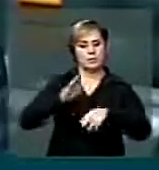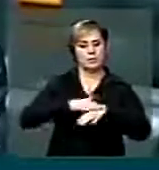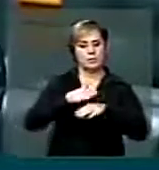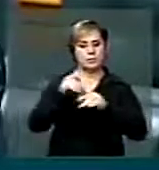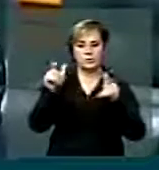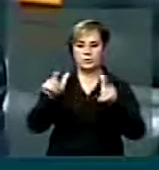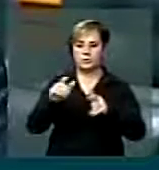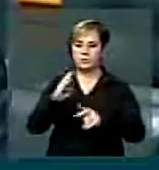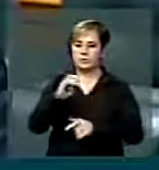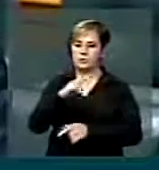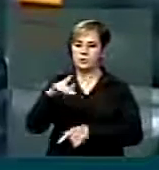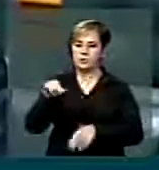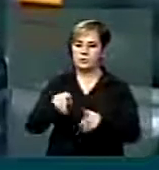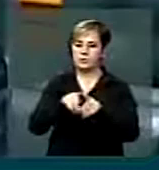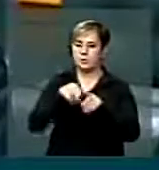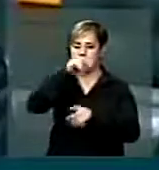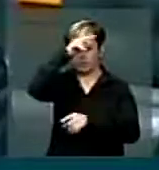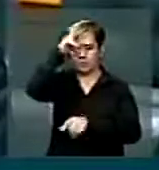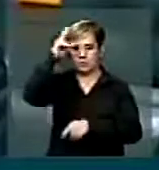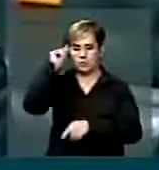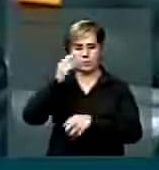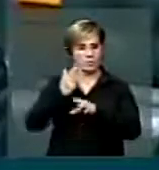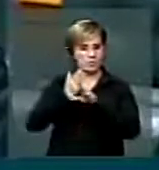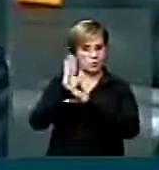e do prefeito eleito, Padre Gabriel.